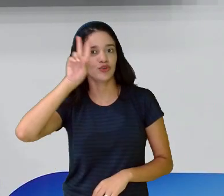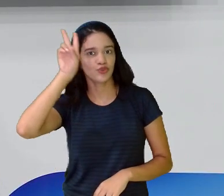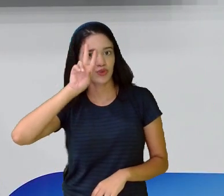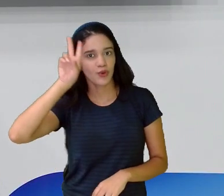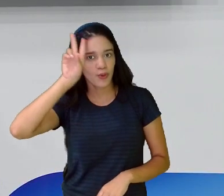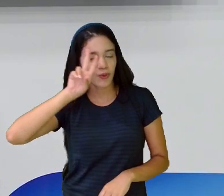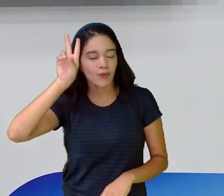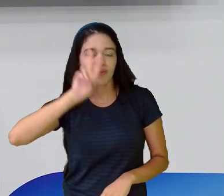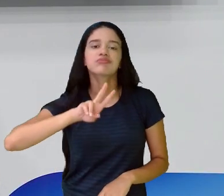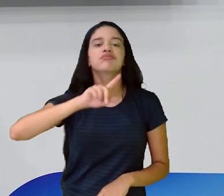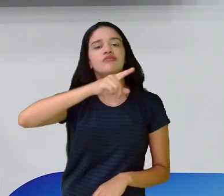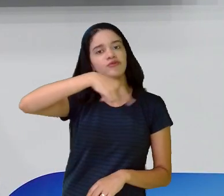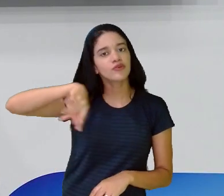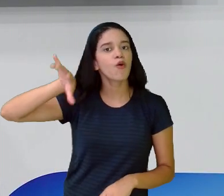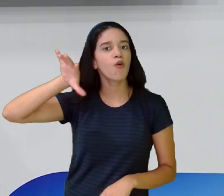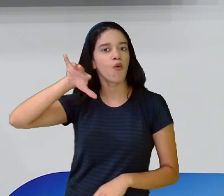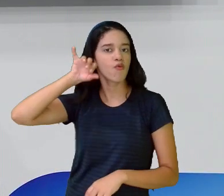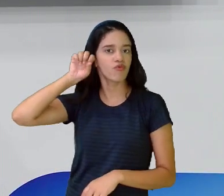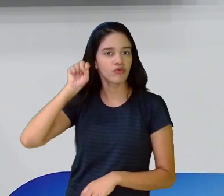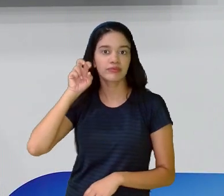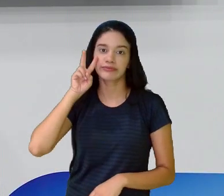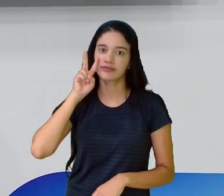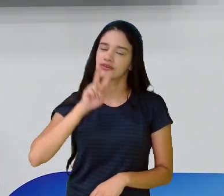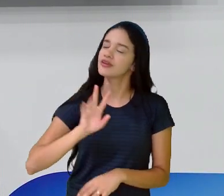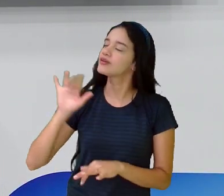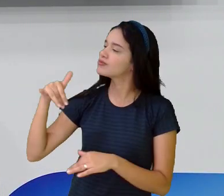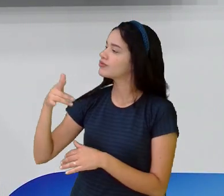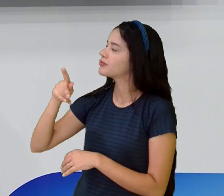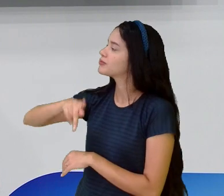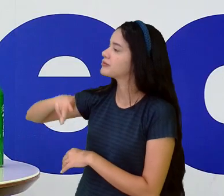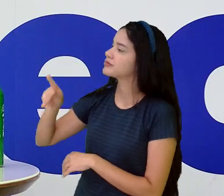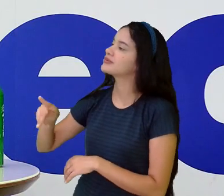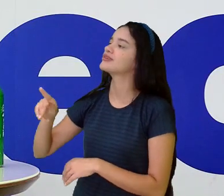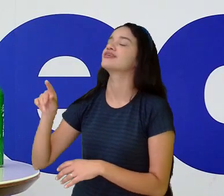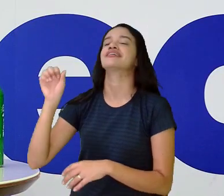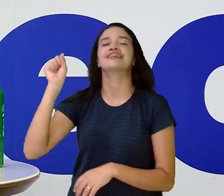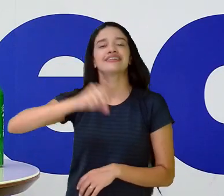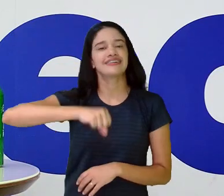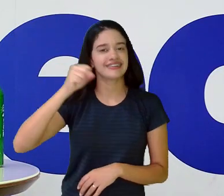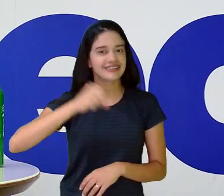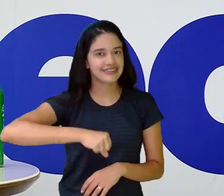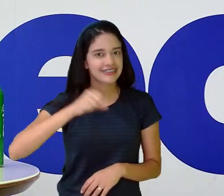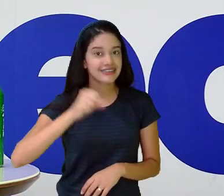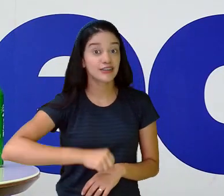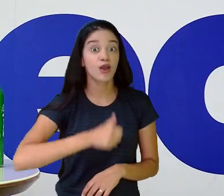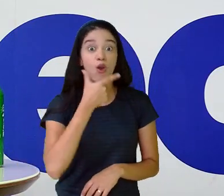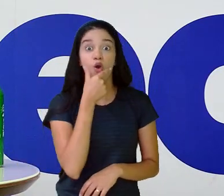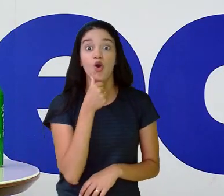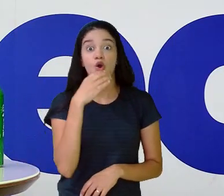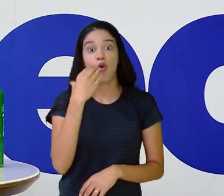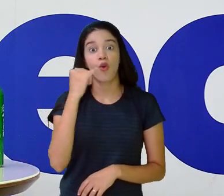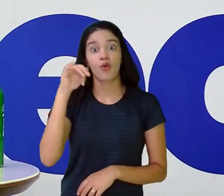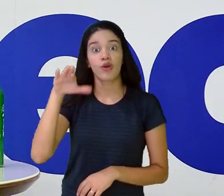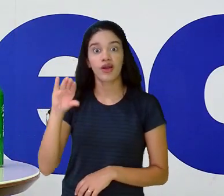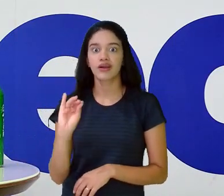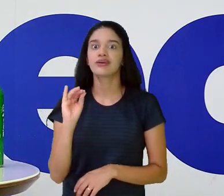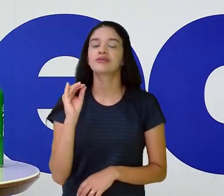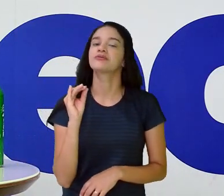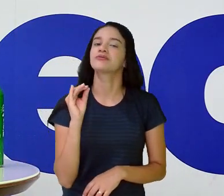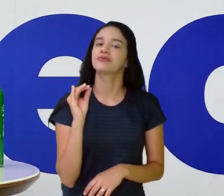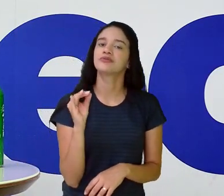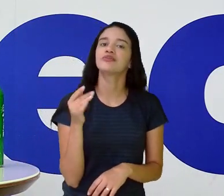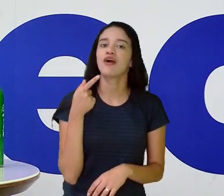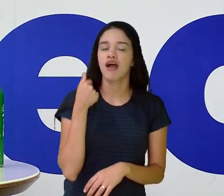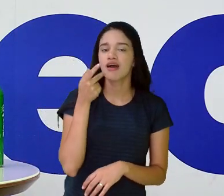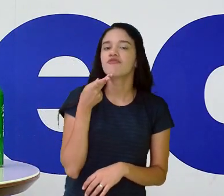você já ouviu. Não é, professora Márcia? Sim, viu, professora? E o Caio mesmo, de pronto, já colocou aqui